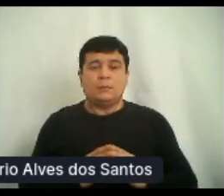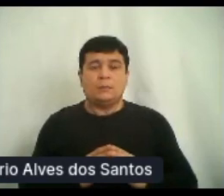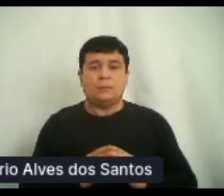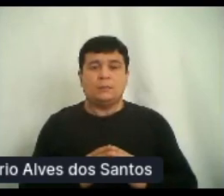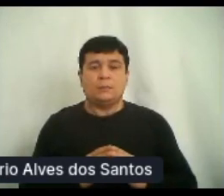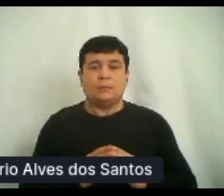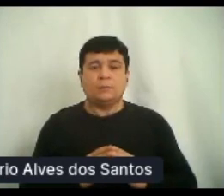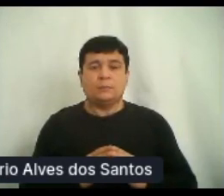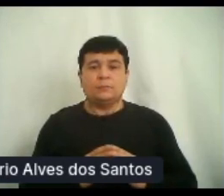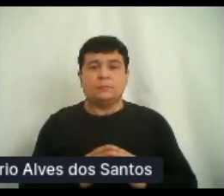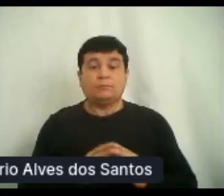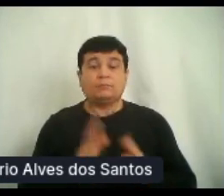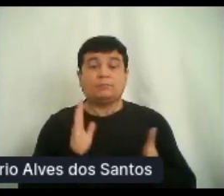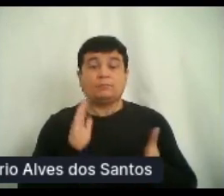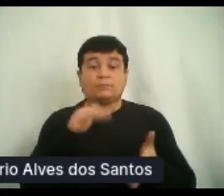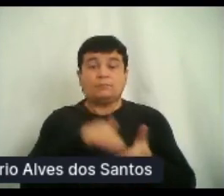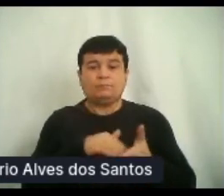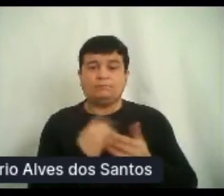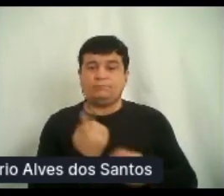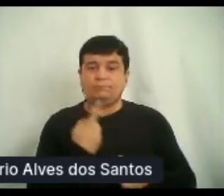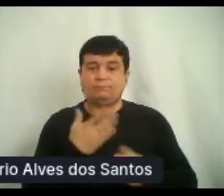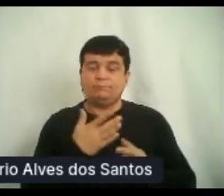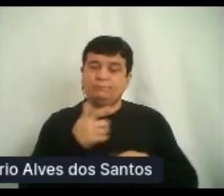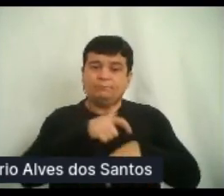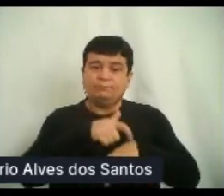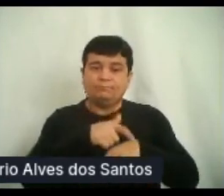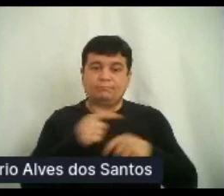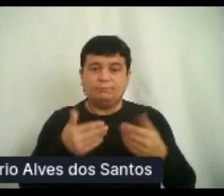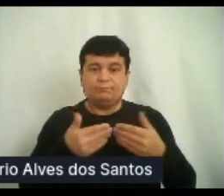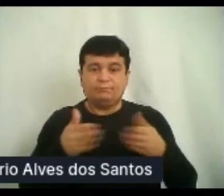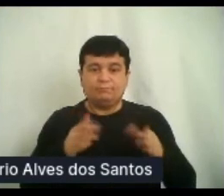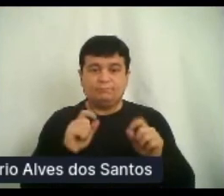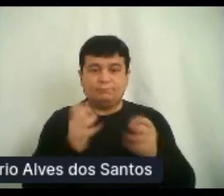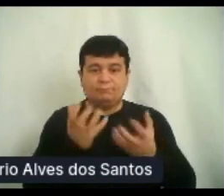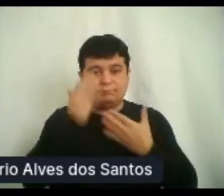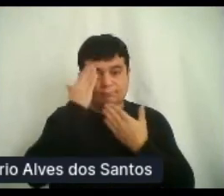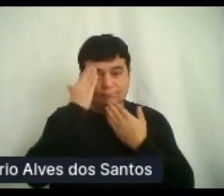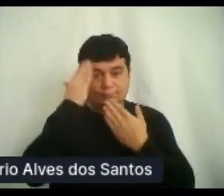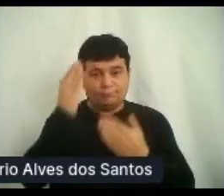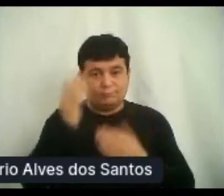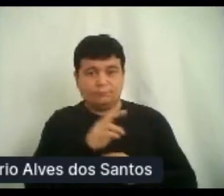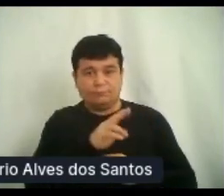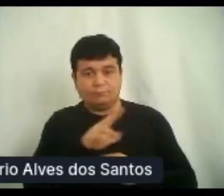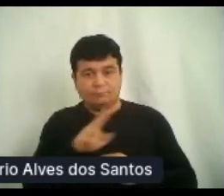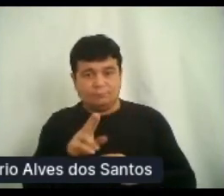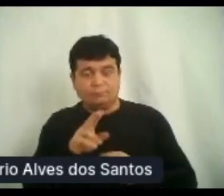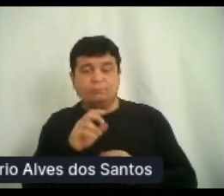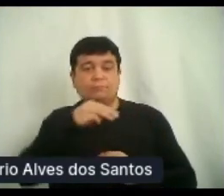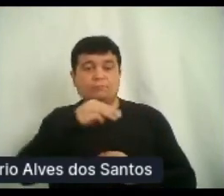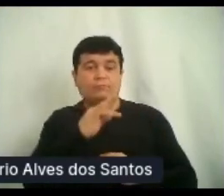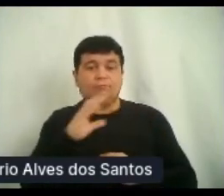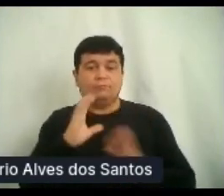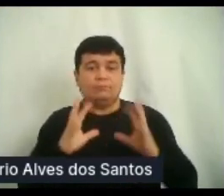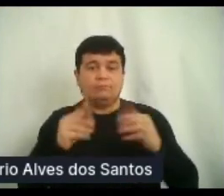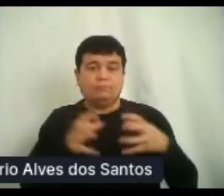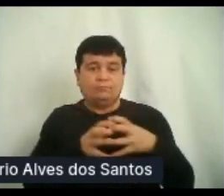E para finalizar o nosso momento de abertura, eu gostaria de agradecer, em nome do MTC, a toda a equipe